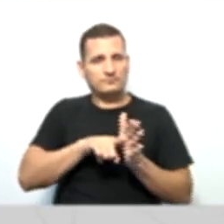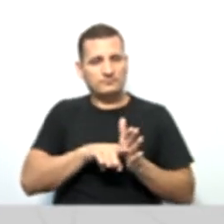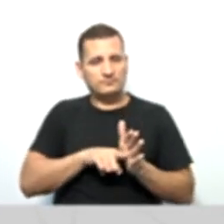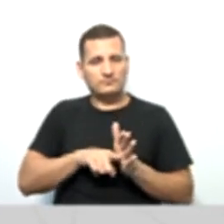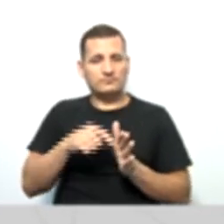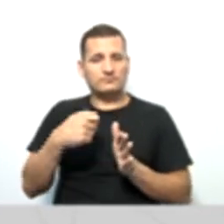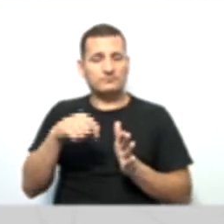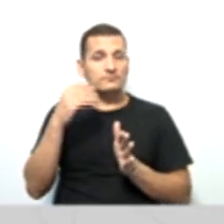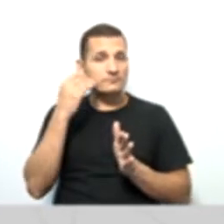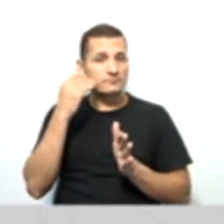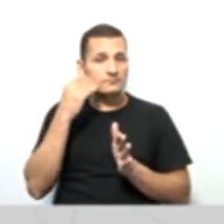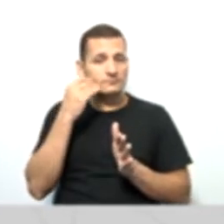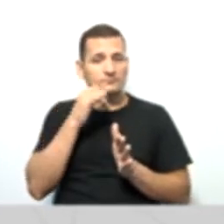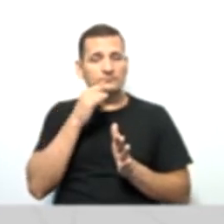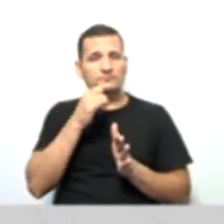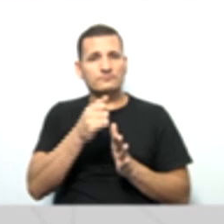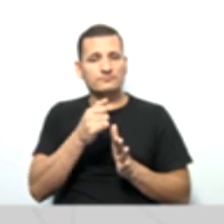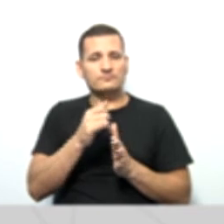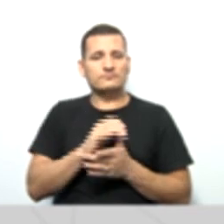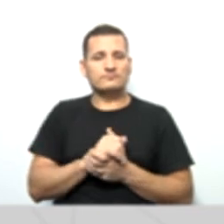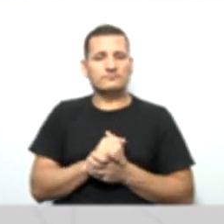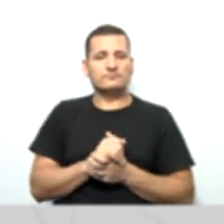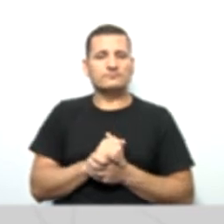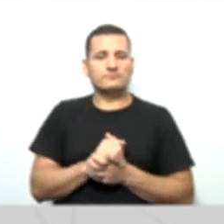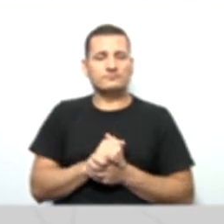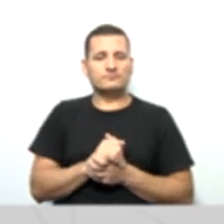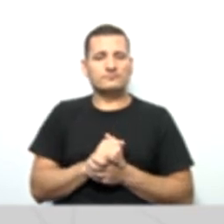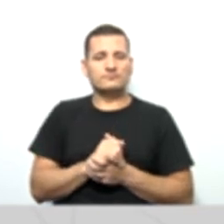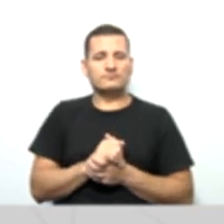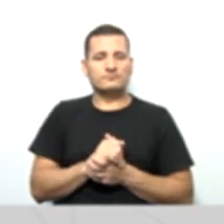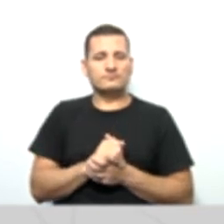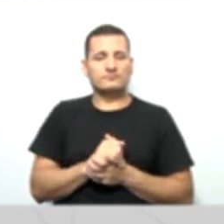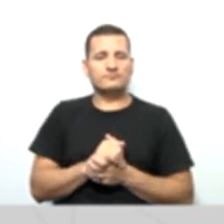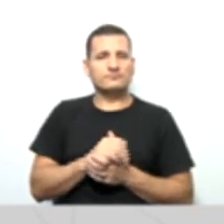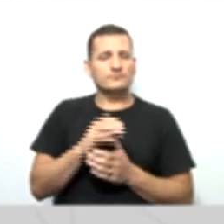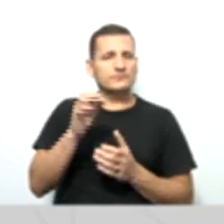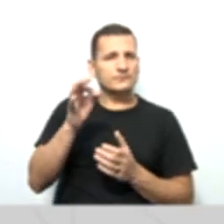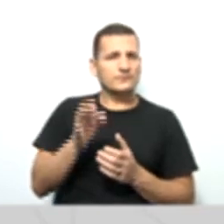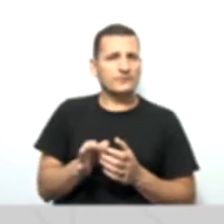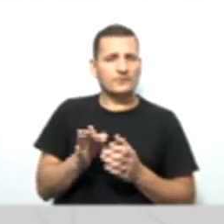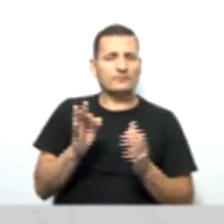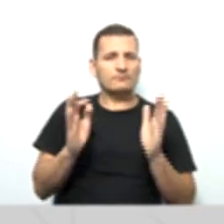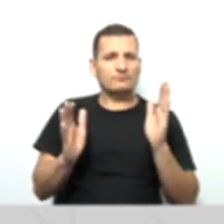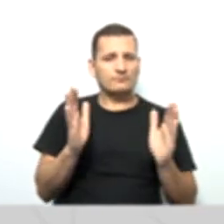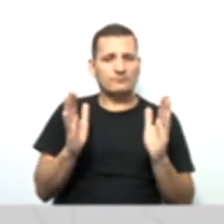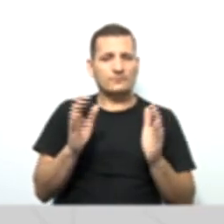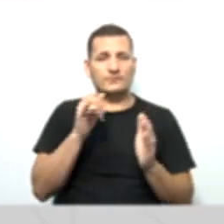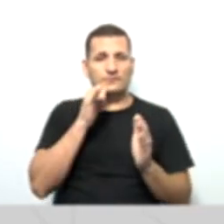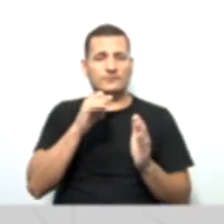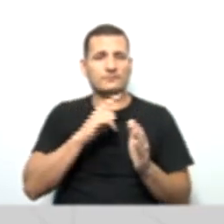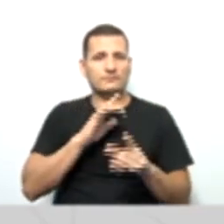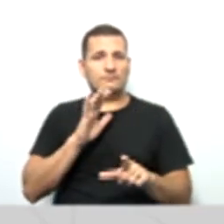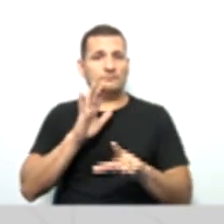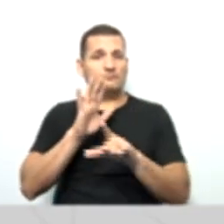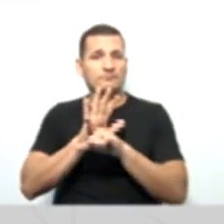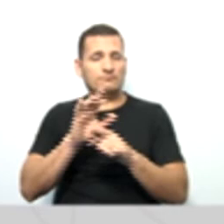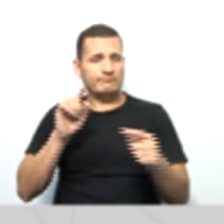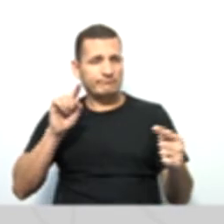se foram realizados no período ocorreram dentro das condições estabelecidas na Lei 5